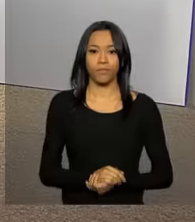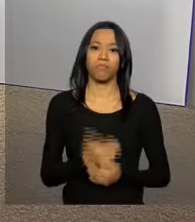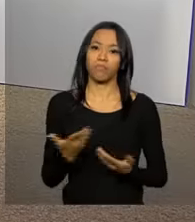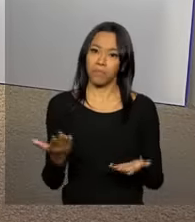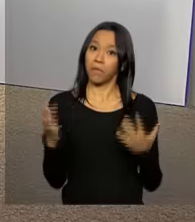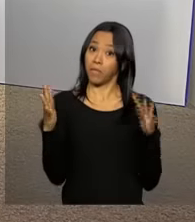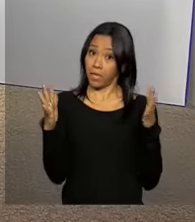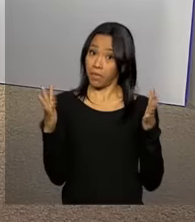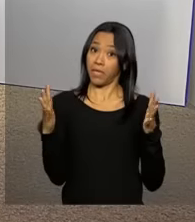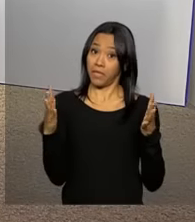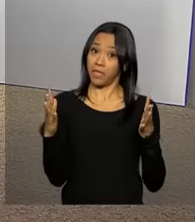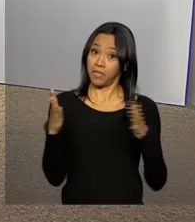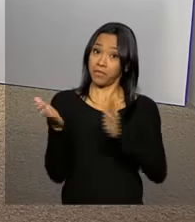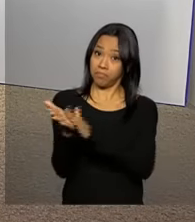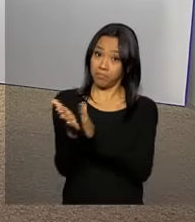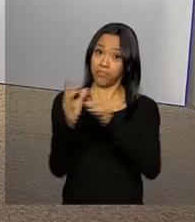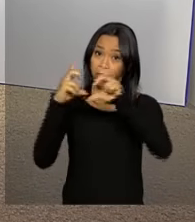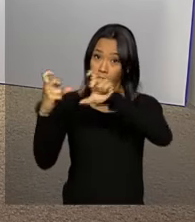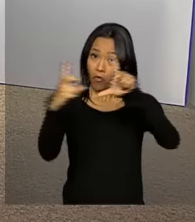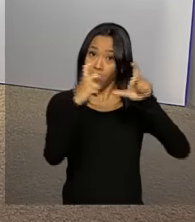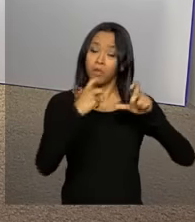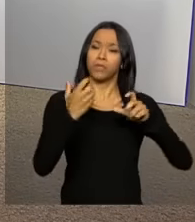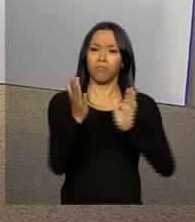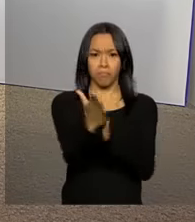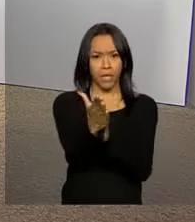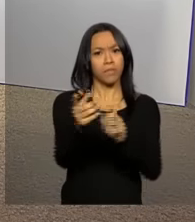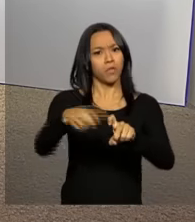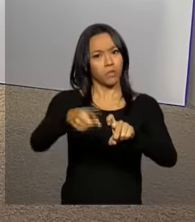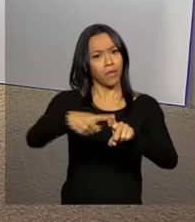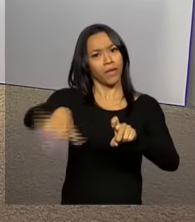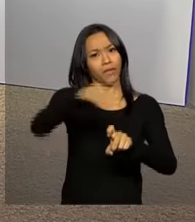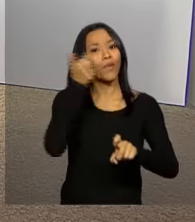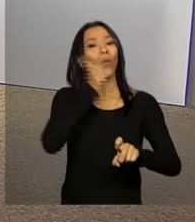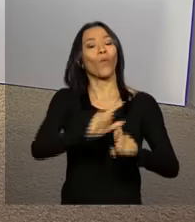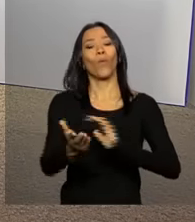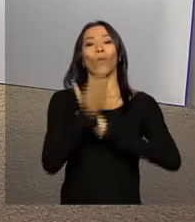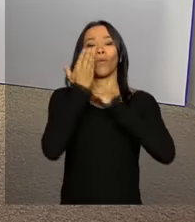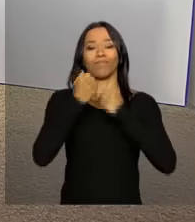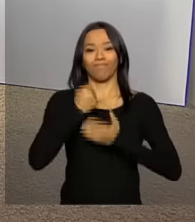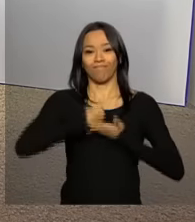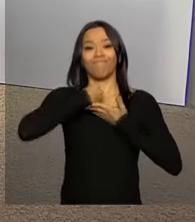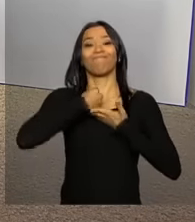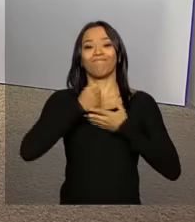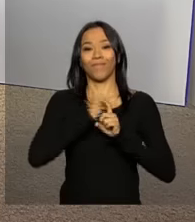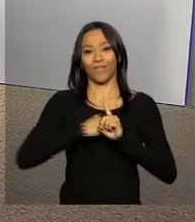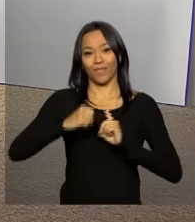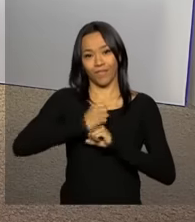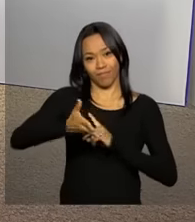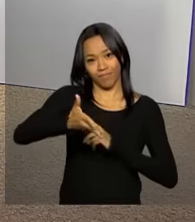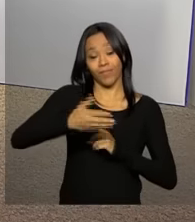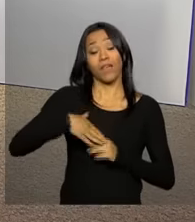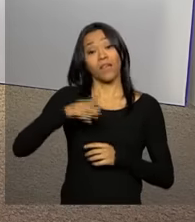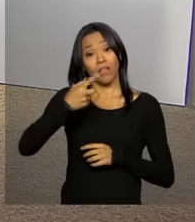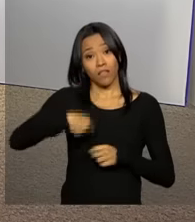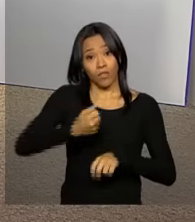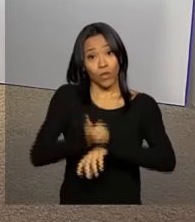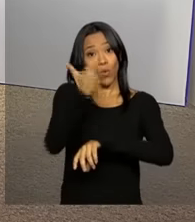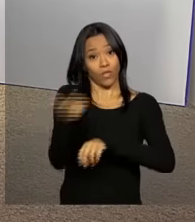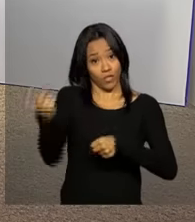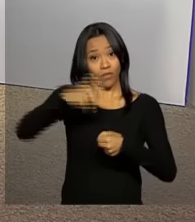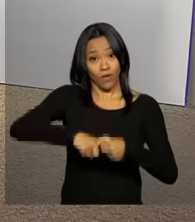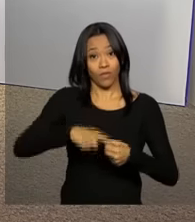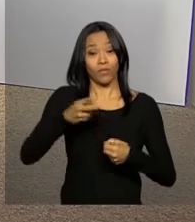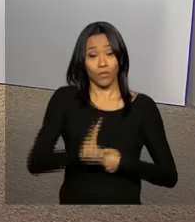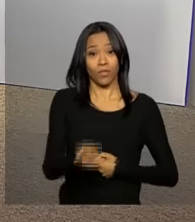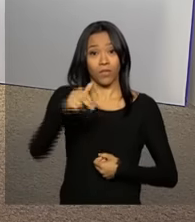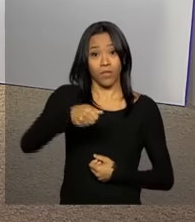Parabéns pelos registros Araquém, parabéns aos médicos pelo trabalho, quem sai ganhando é a população. E nós voltamos logo mais ao meio-dia com outras notícias. Continue